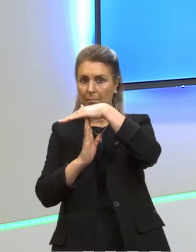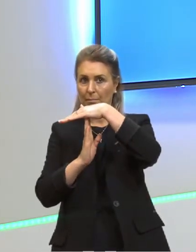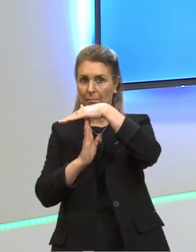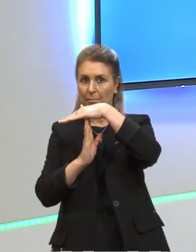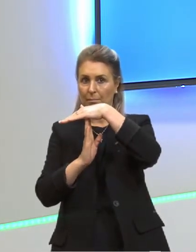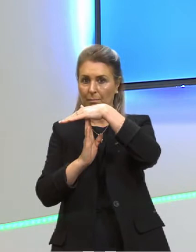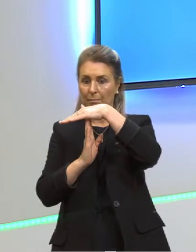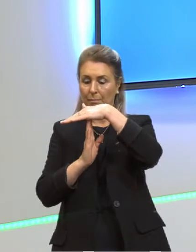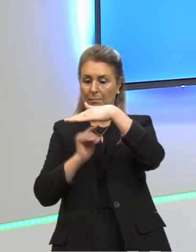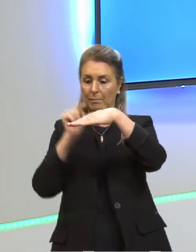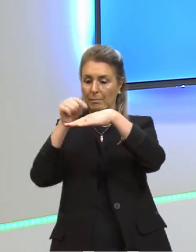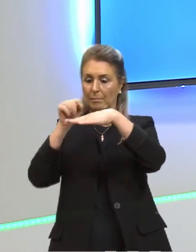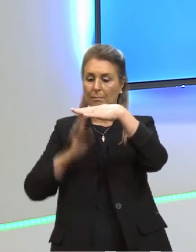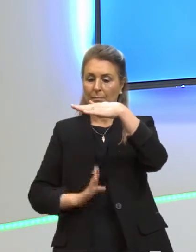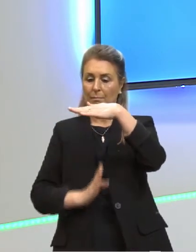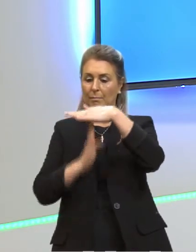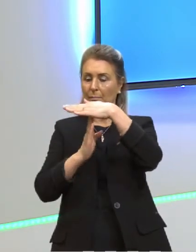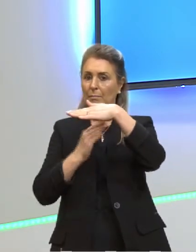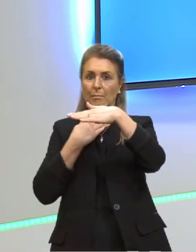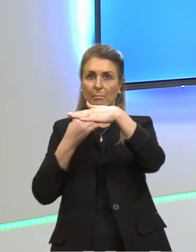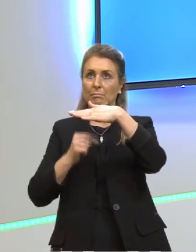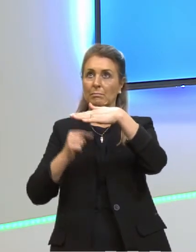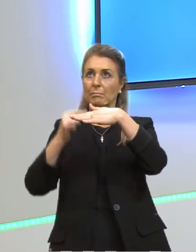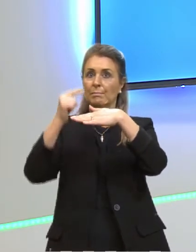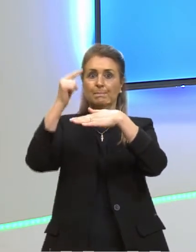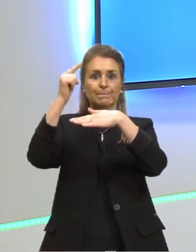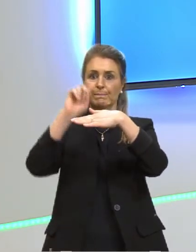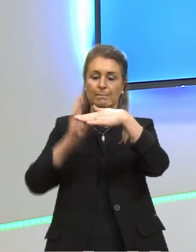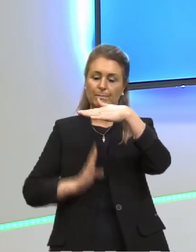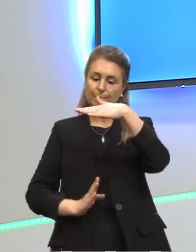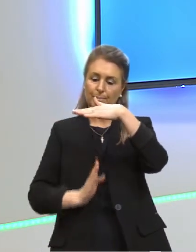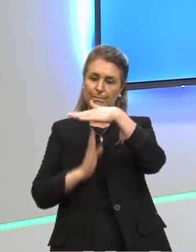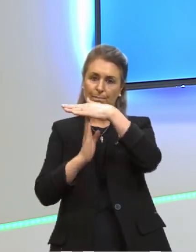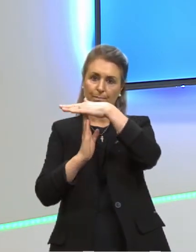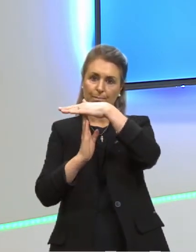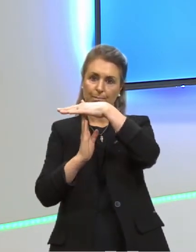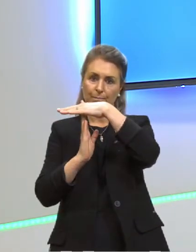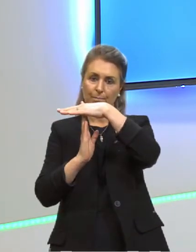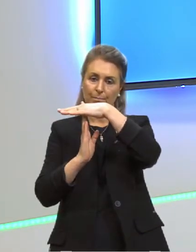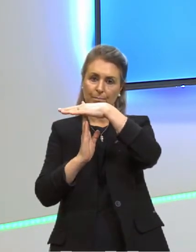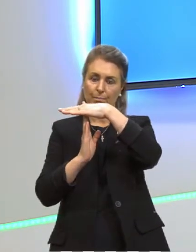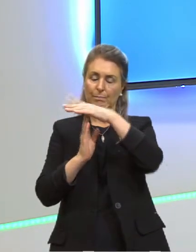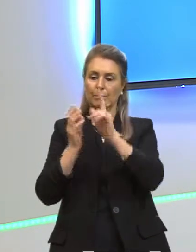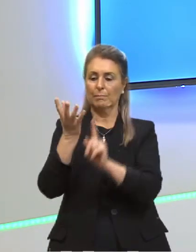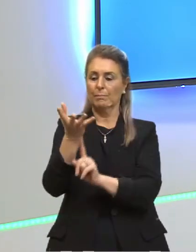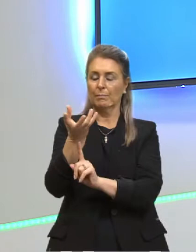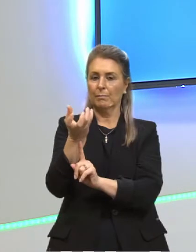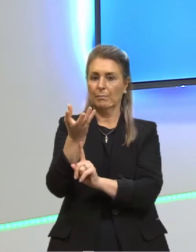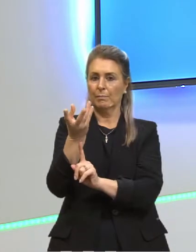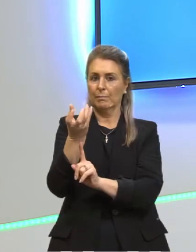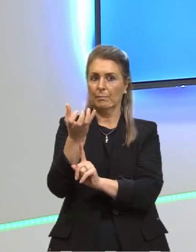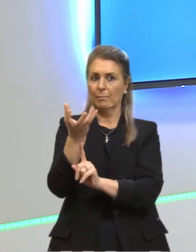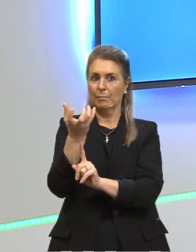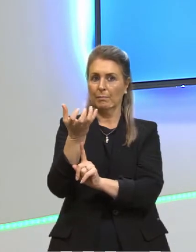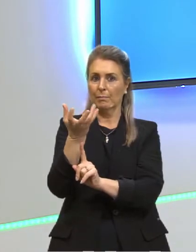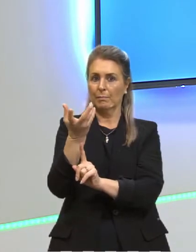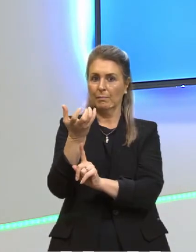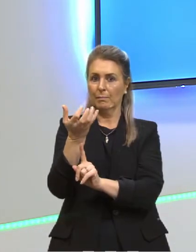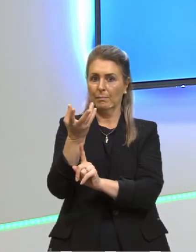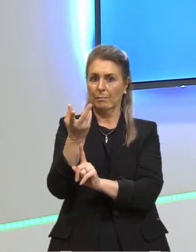Até um certo ponto, porque ela não pode aumentar infinitamente. Imagina se eu acender uma vela, então eu estou